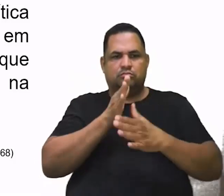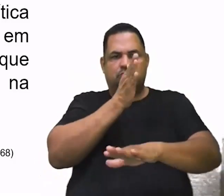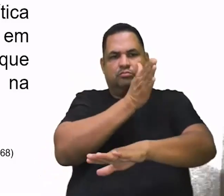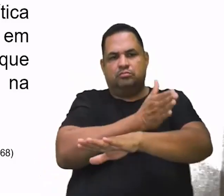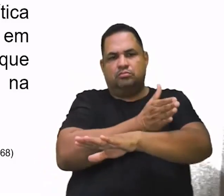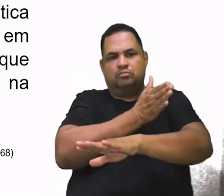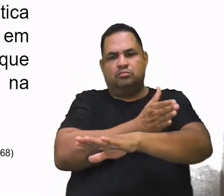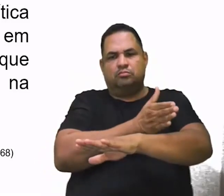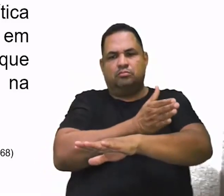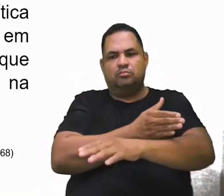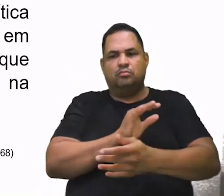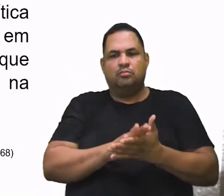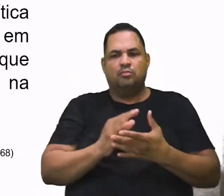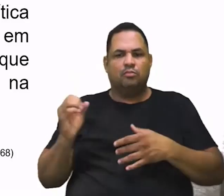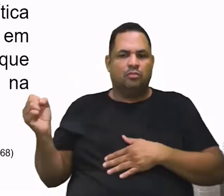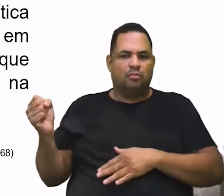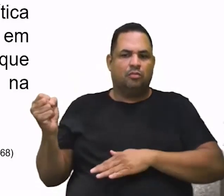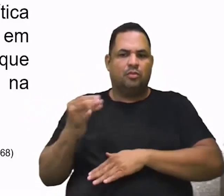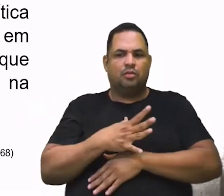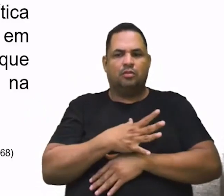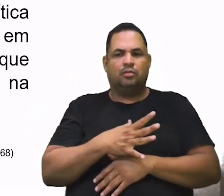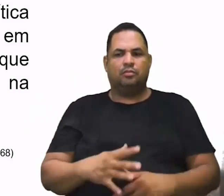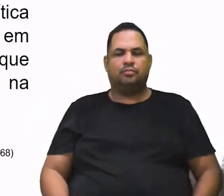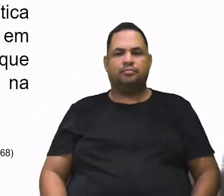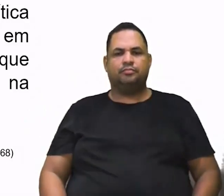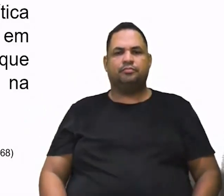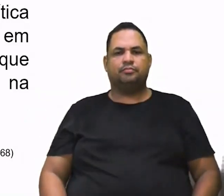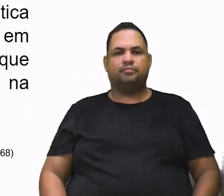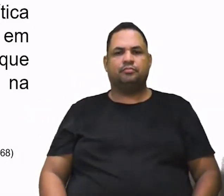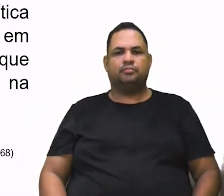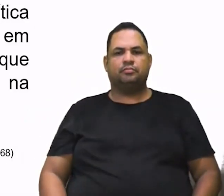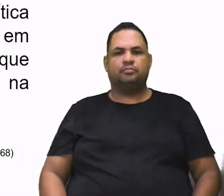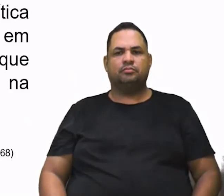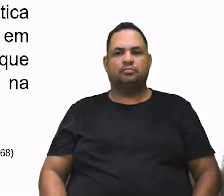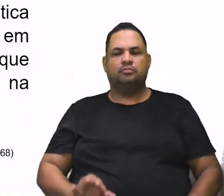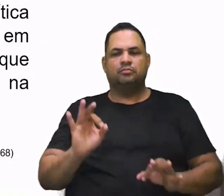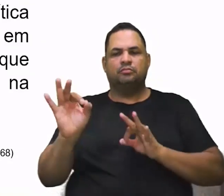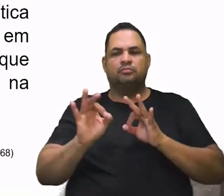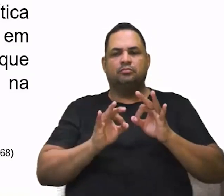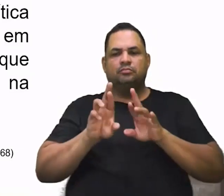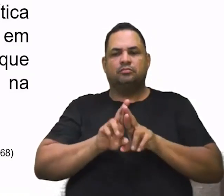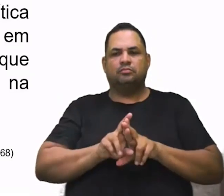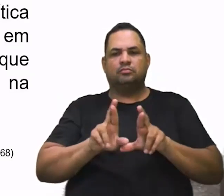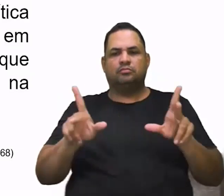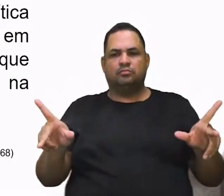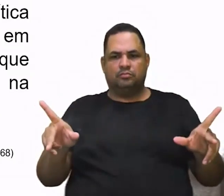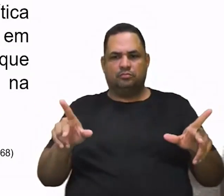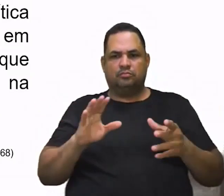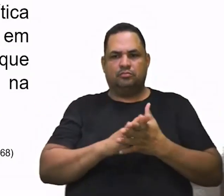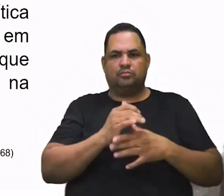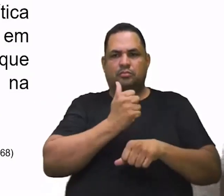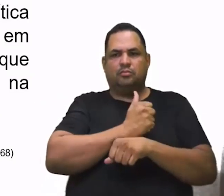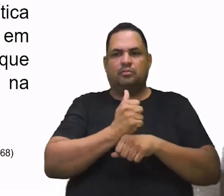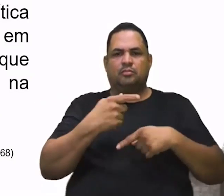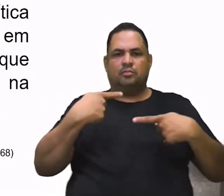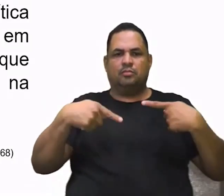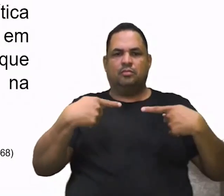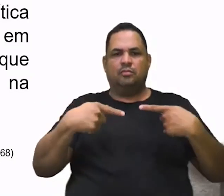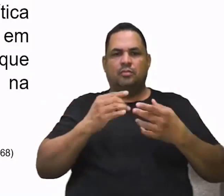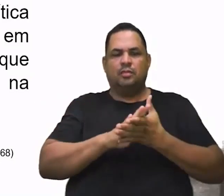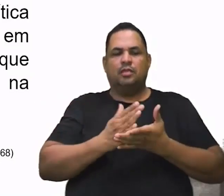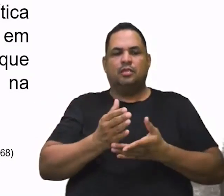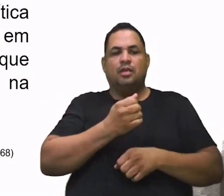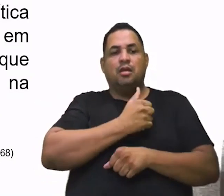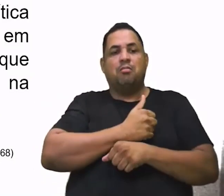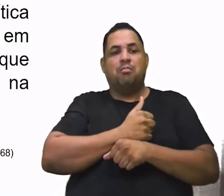e moderno, estabeleceu uma distinção entre a moral política e